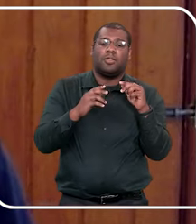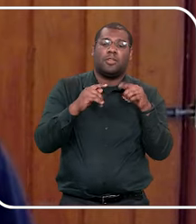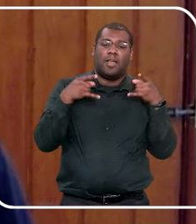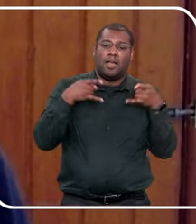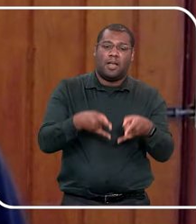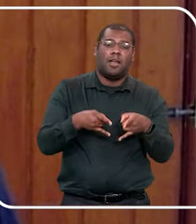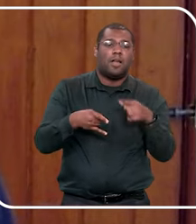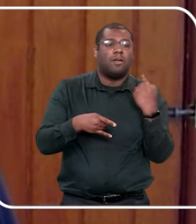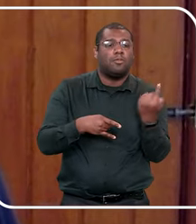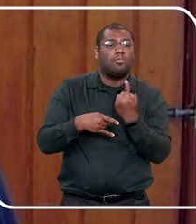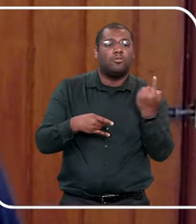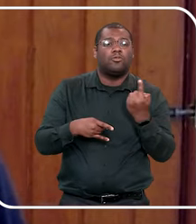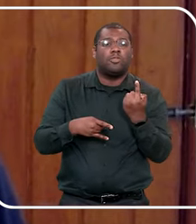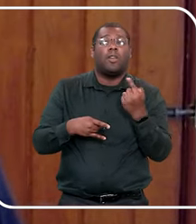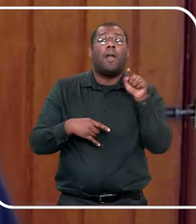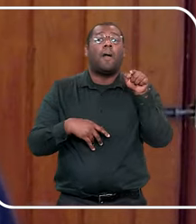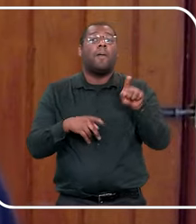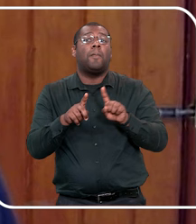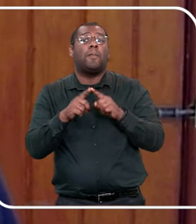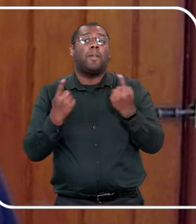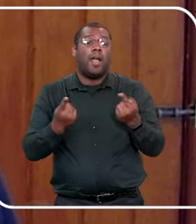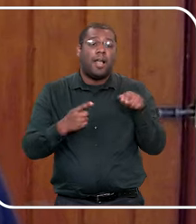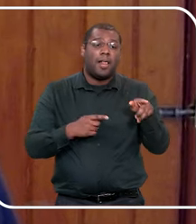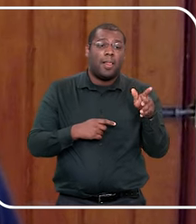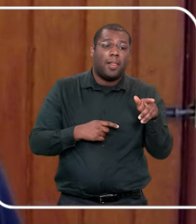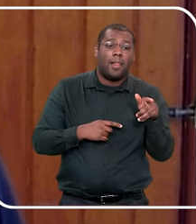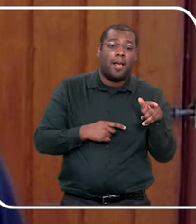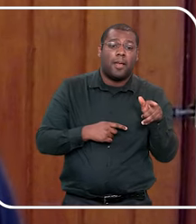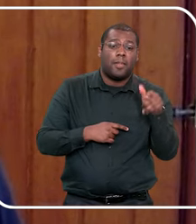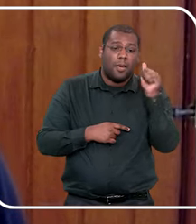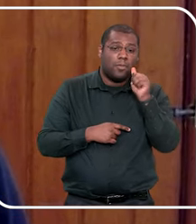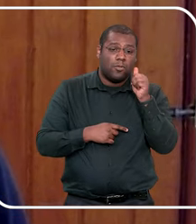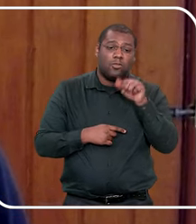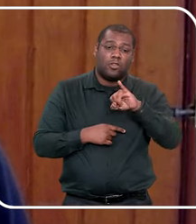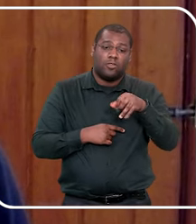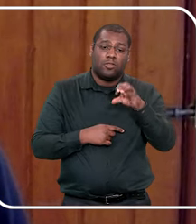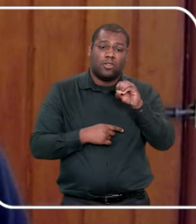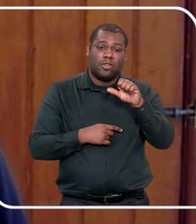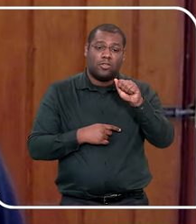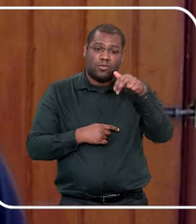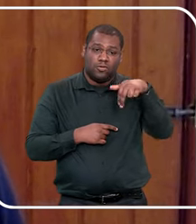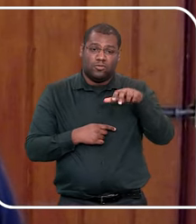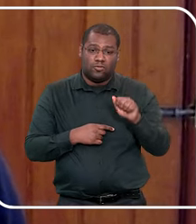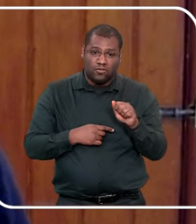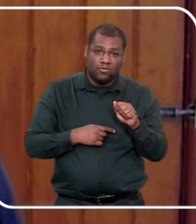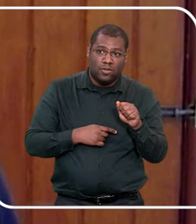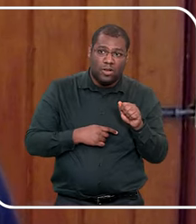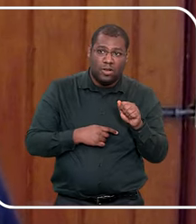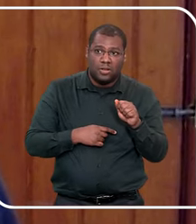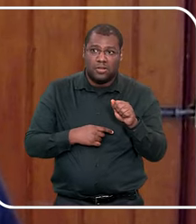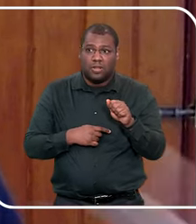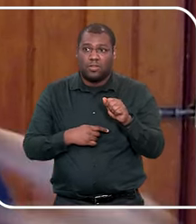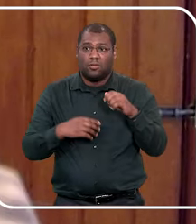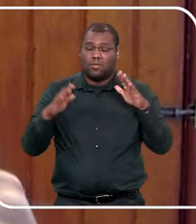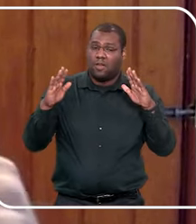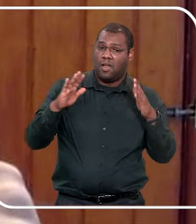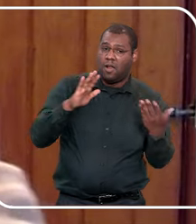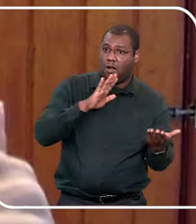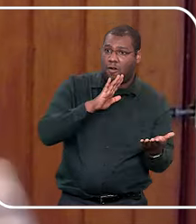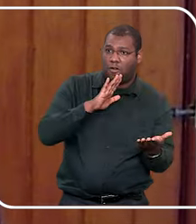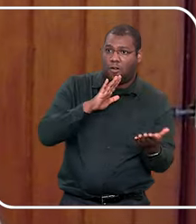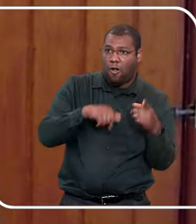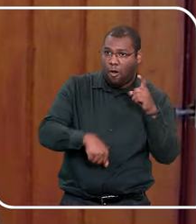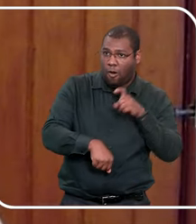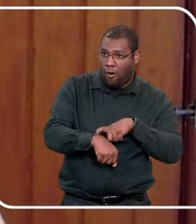logo ela acordava e via que tava sozinha e corria pra cama dos pais, então, o medo que ela desenvolveu de dormir sozinha, olha que o abuso nem